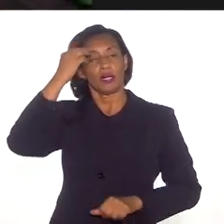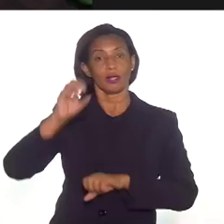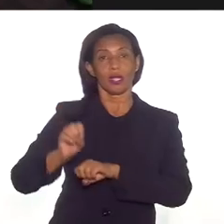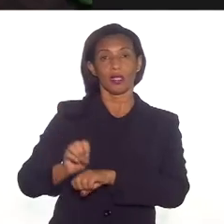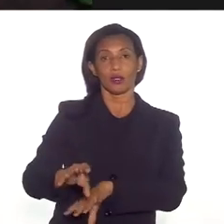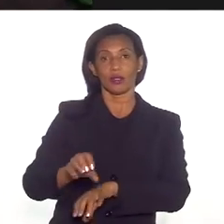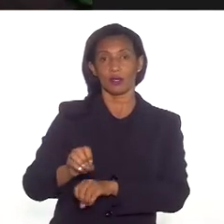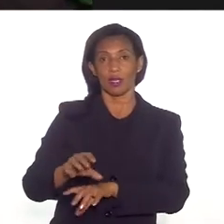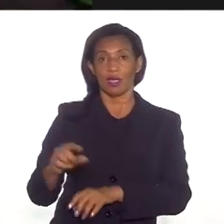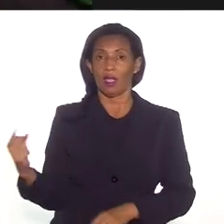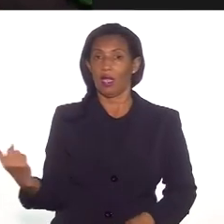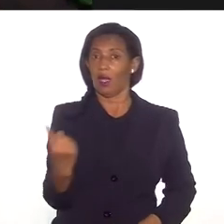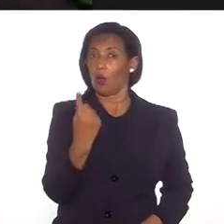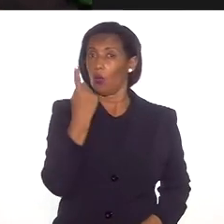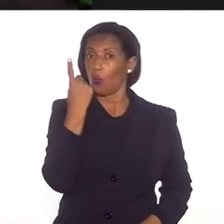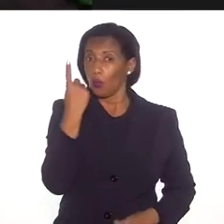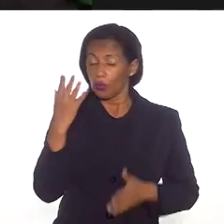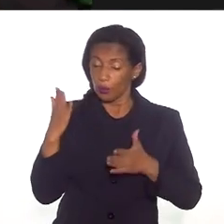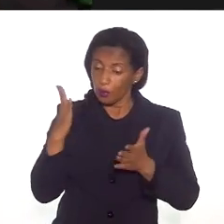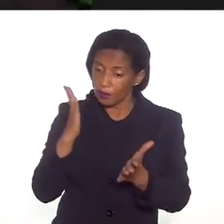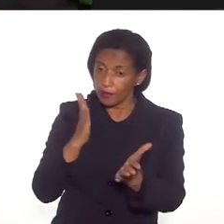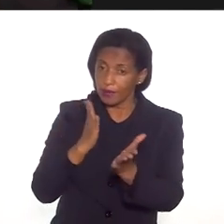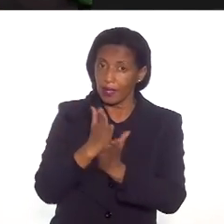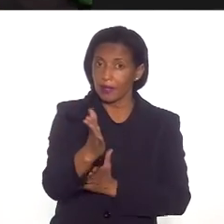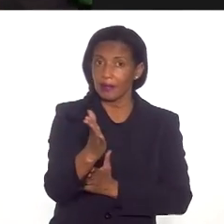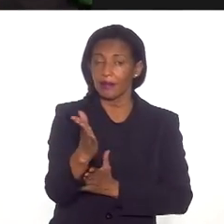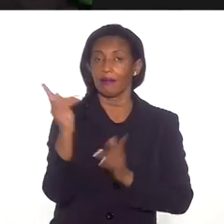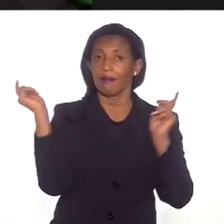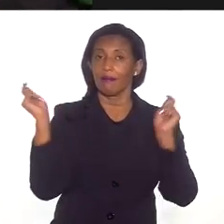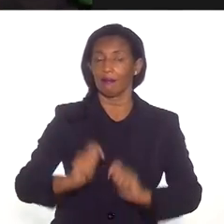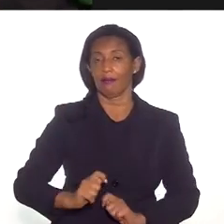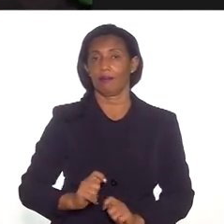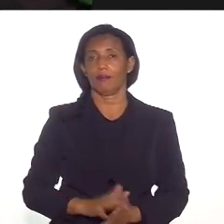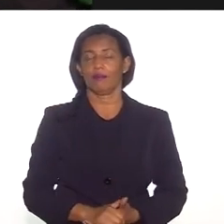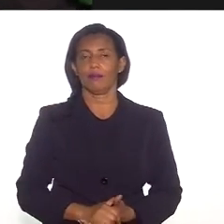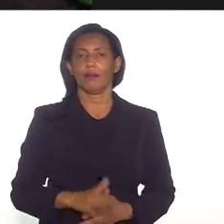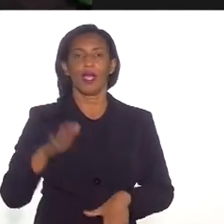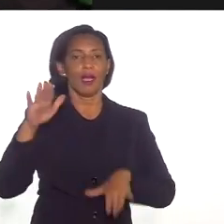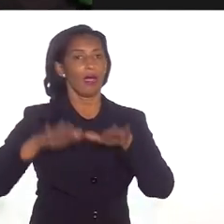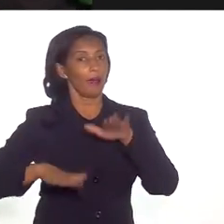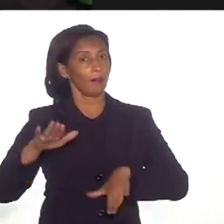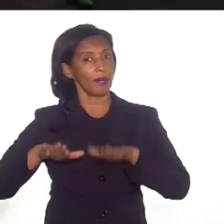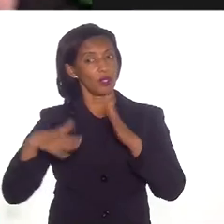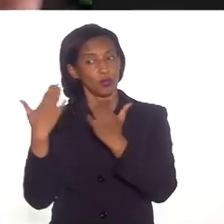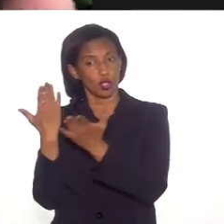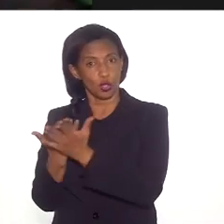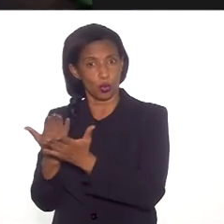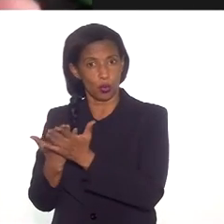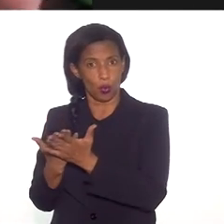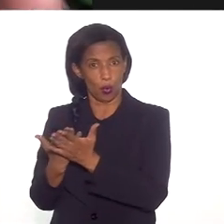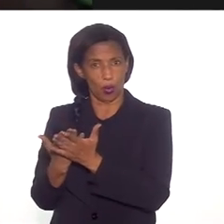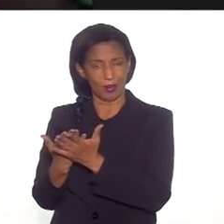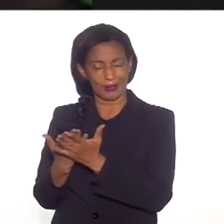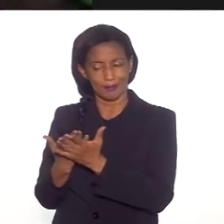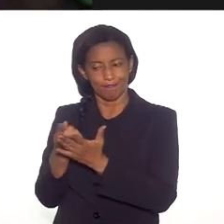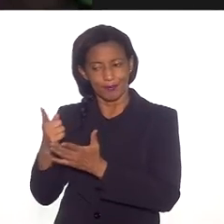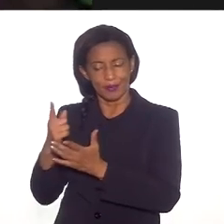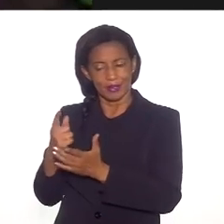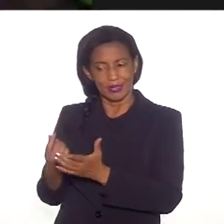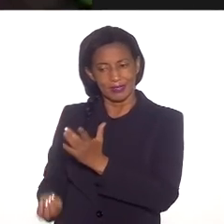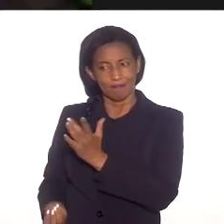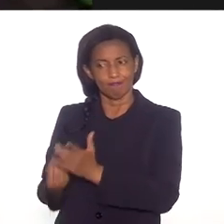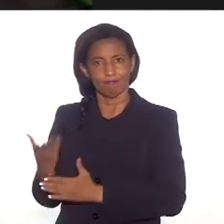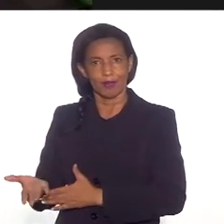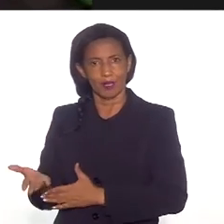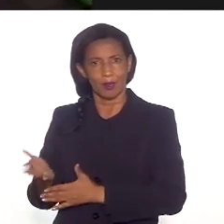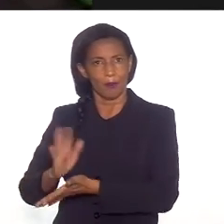educação é a única saída possível, é a única saída possível, a mesma escola que gerou preconceitos